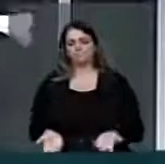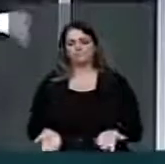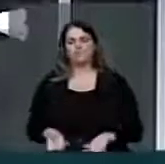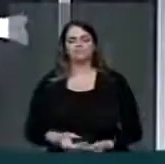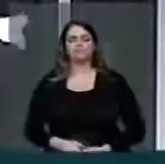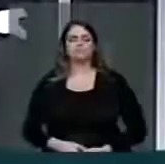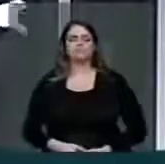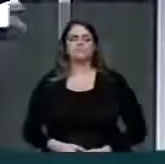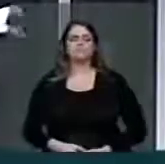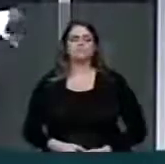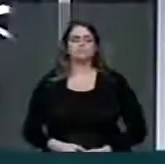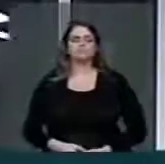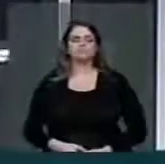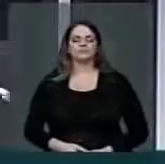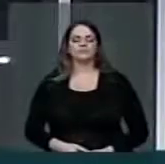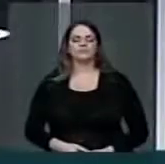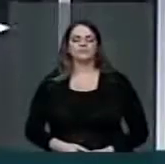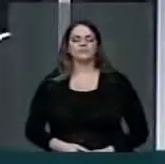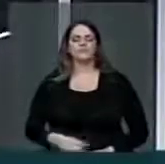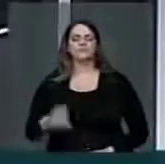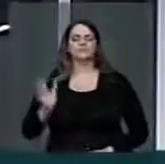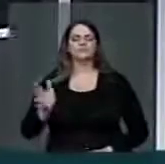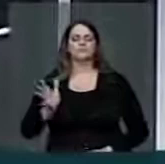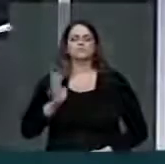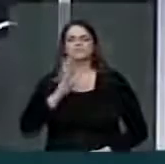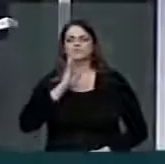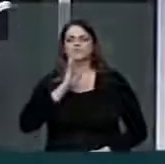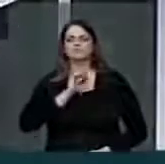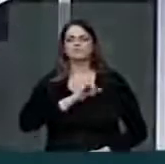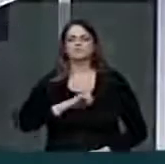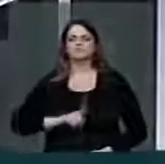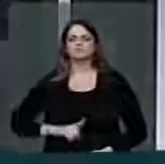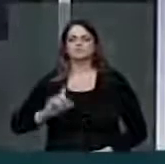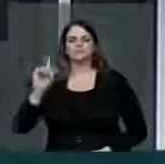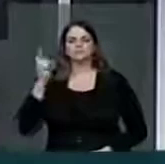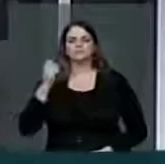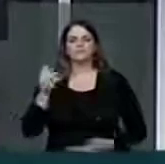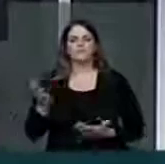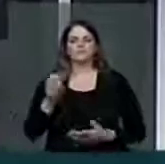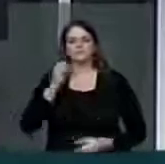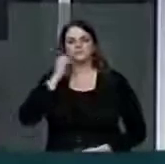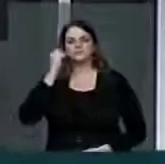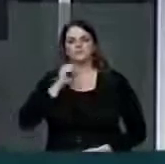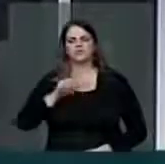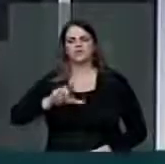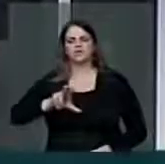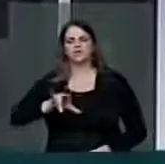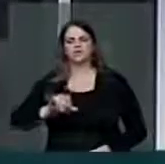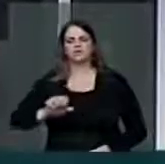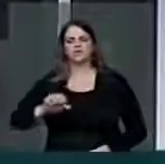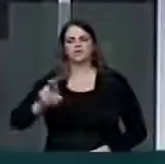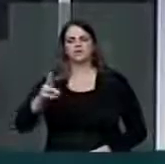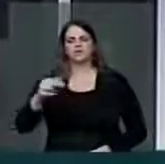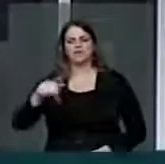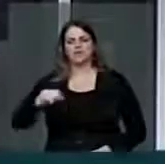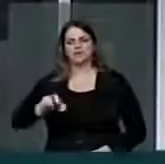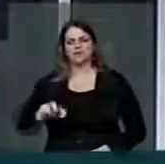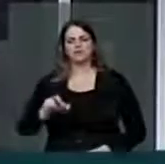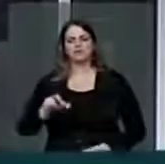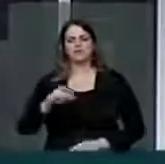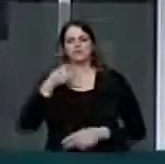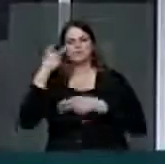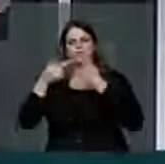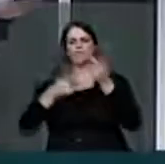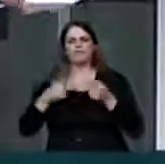vi o ilustre ex-governador de Santa Catarina, atual senador Luiz Henrique da Silveira, defender isso,